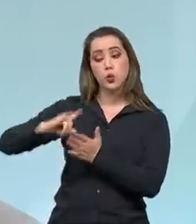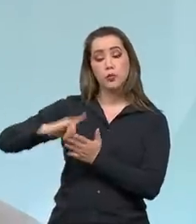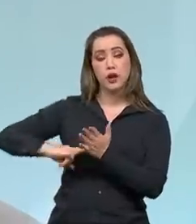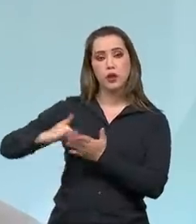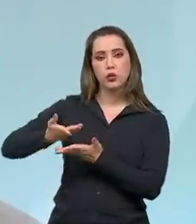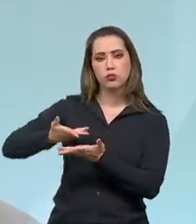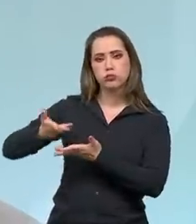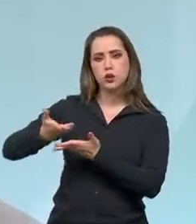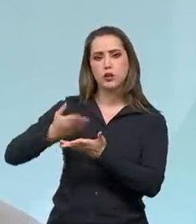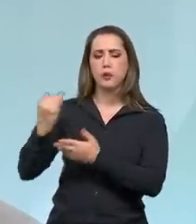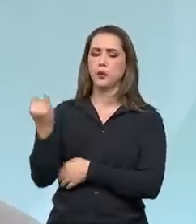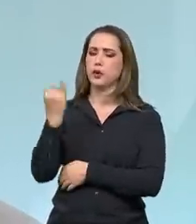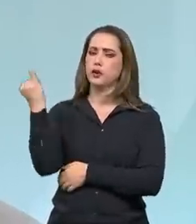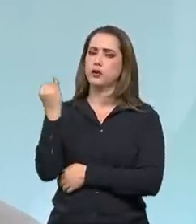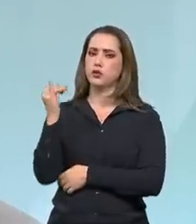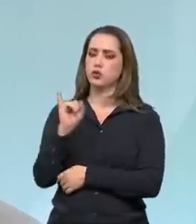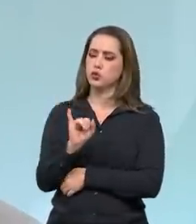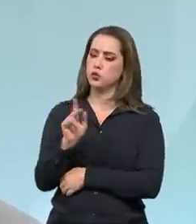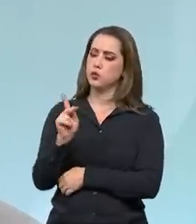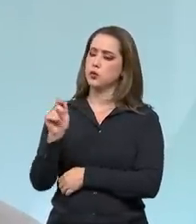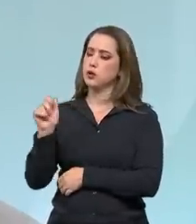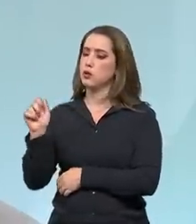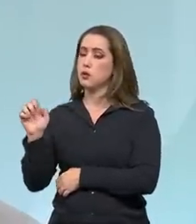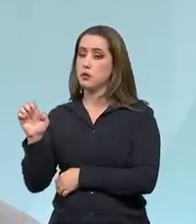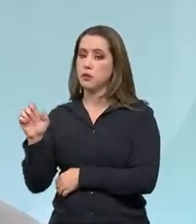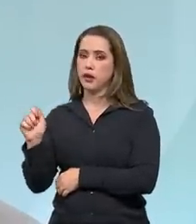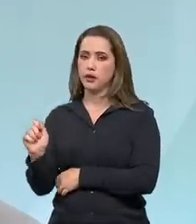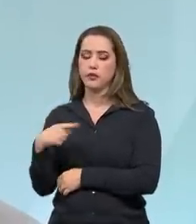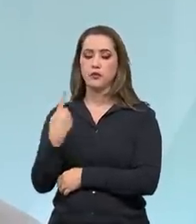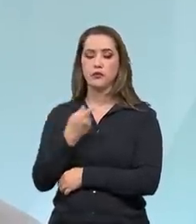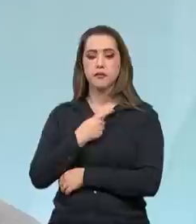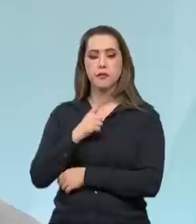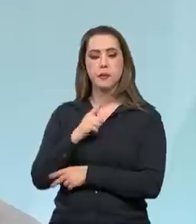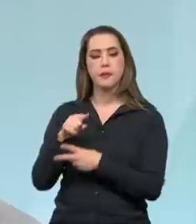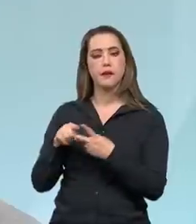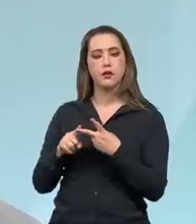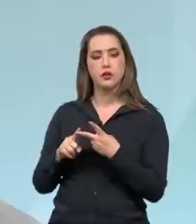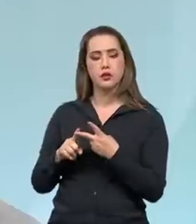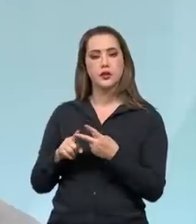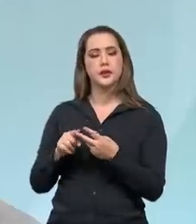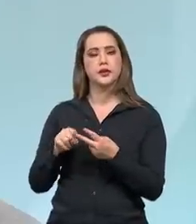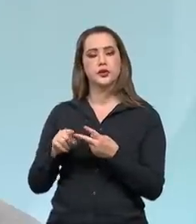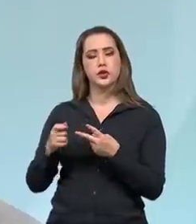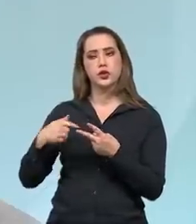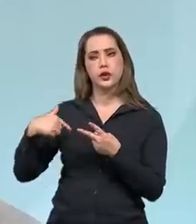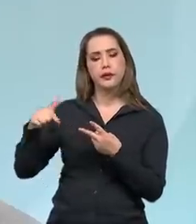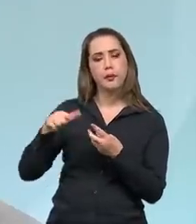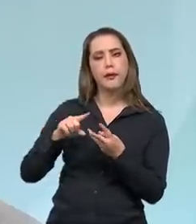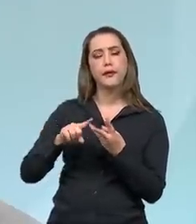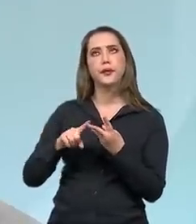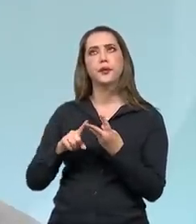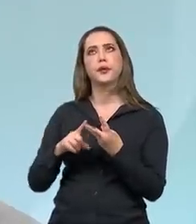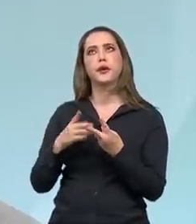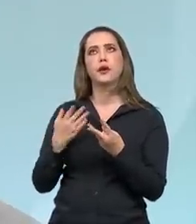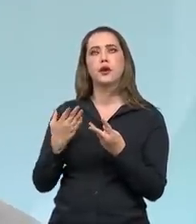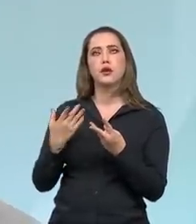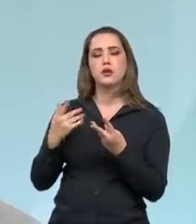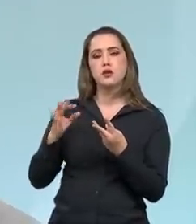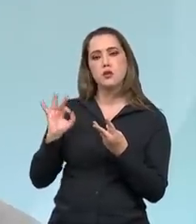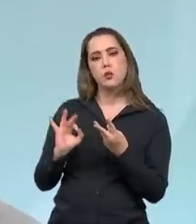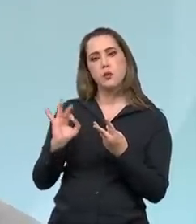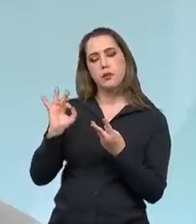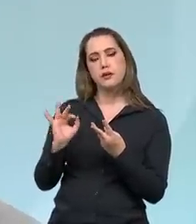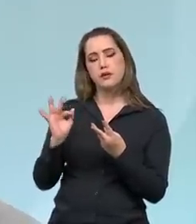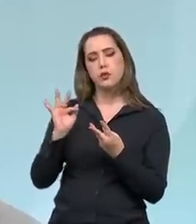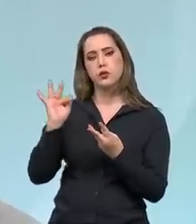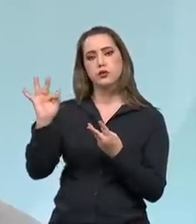produto de grande sucesso do IPEA. E dentro do boletim de conjuntura, nós temos a conjuntura do mercado de trabalho, nós temos também as previsões do PIB.